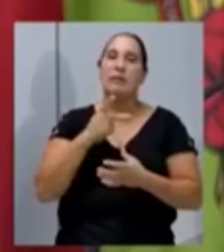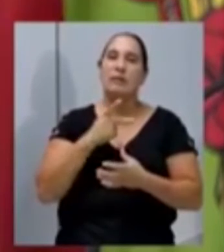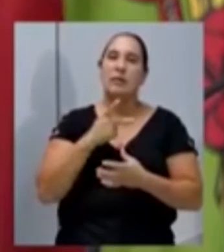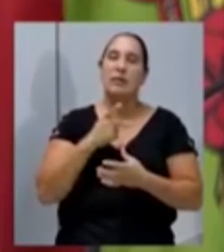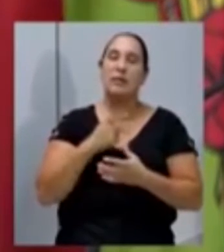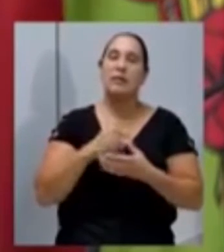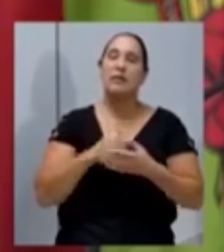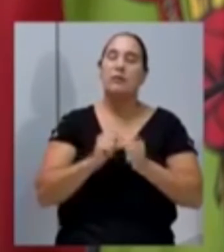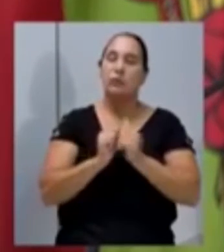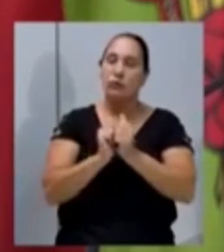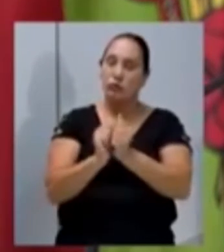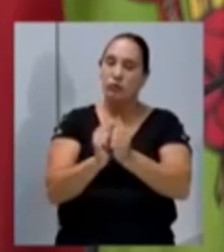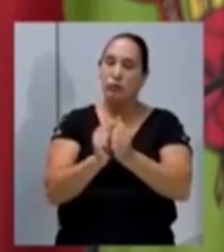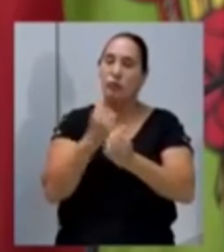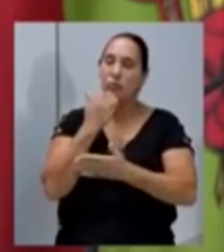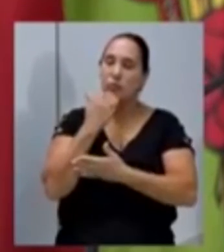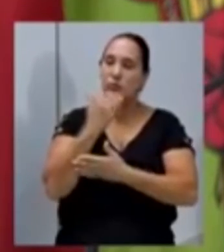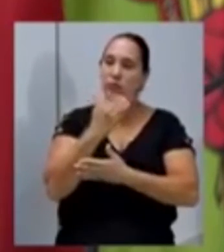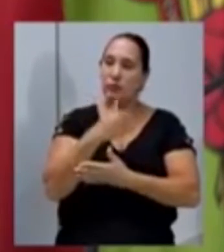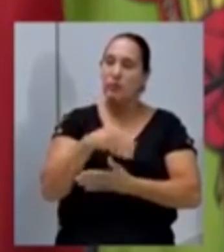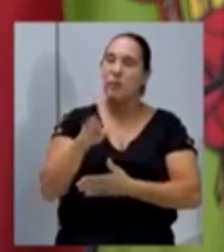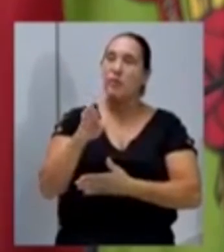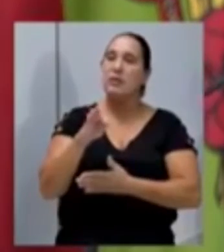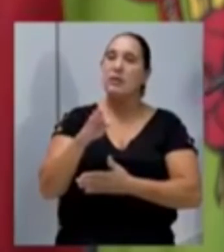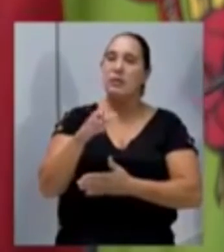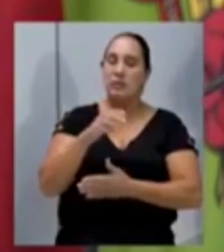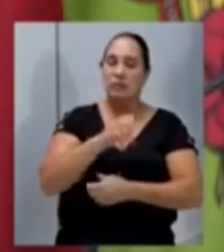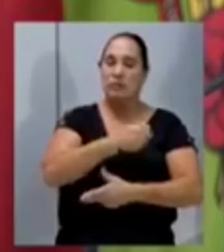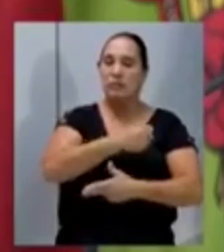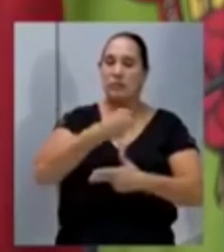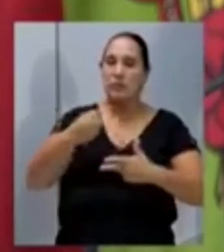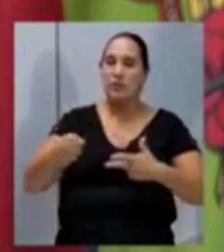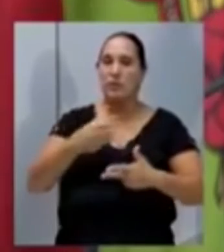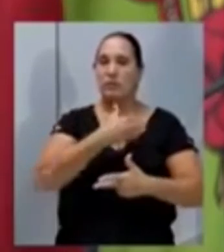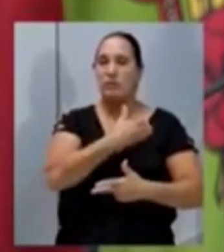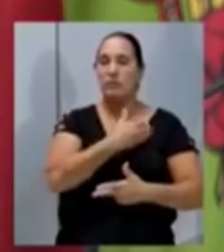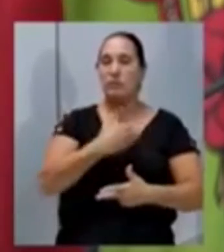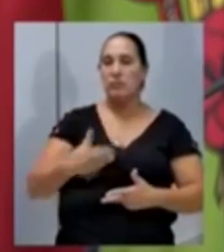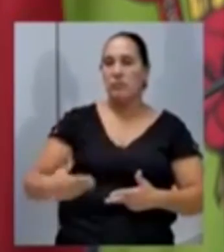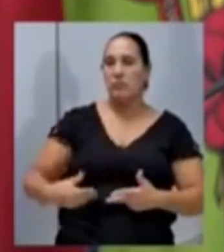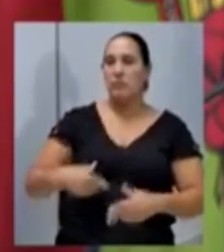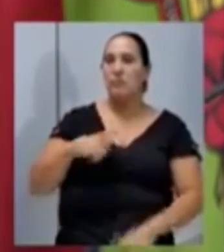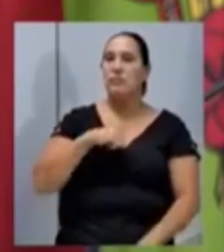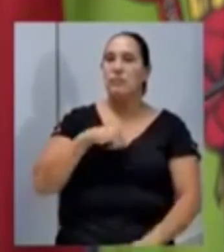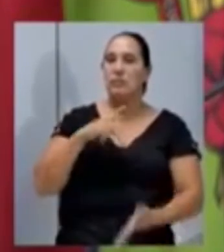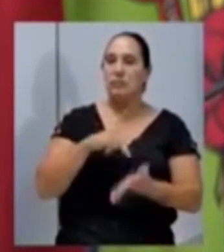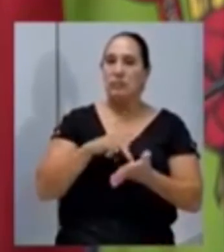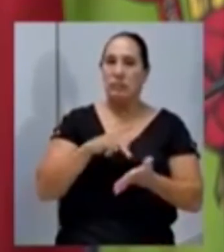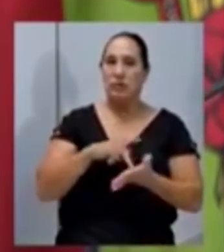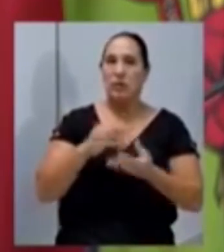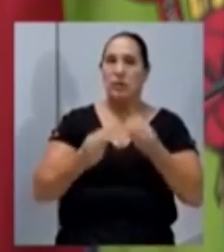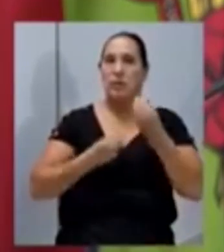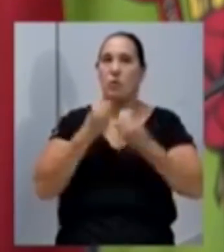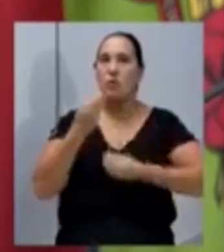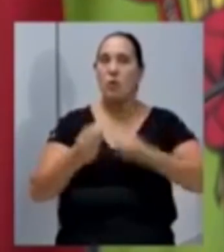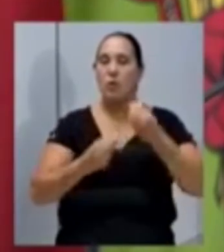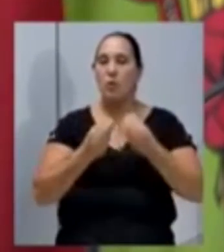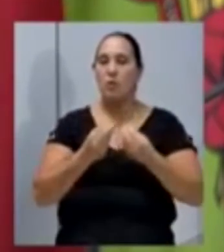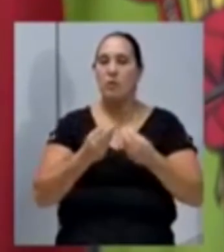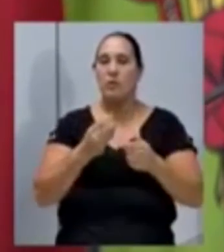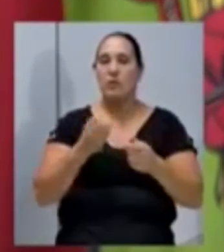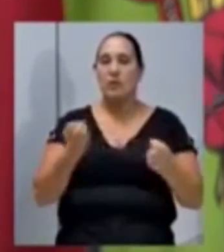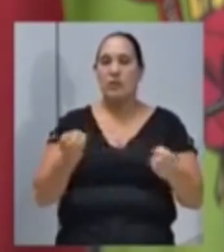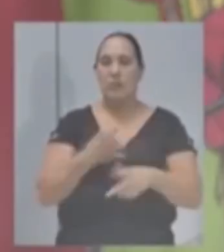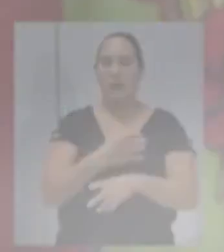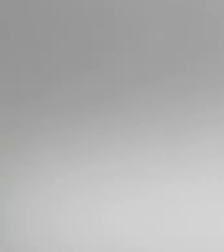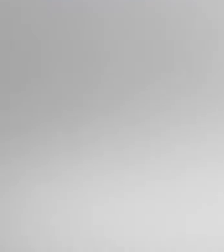solidários à reivindicação de vocês. Vamos levar ao conhecimento do poder público, para que a gente tenha realmente como equacionar esse problema de vocês.